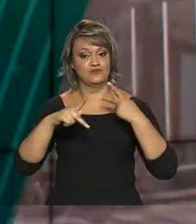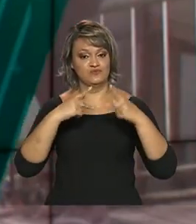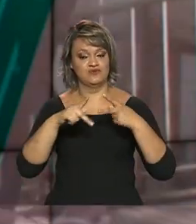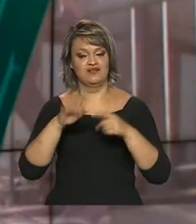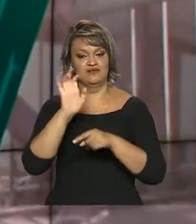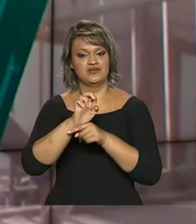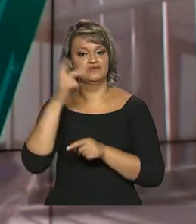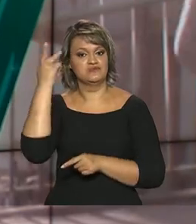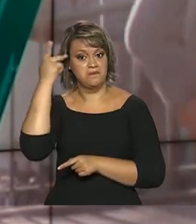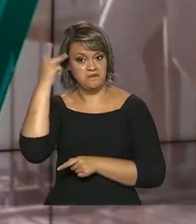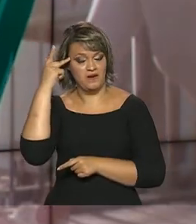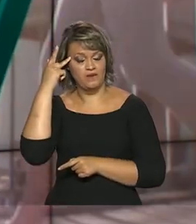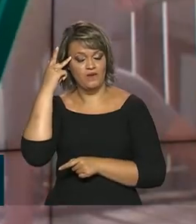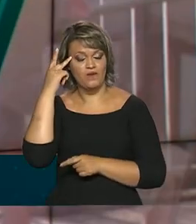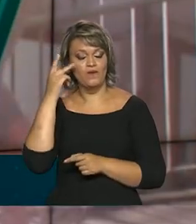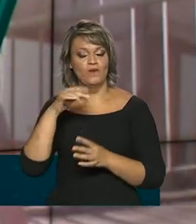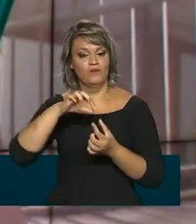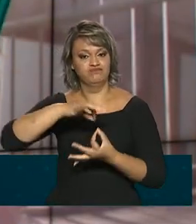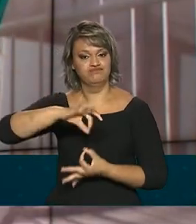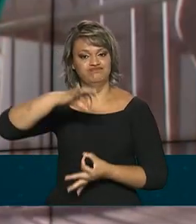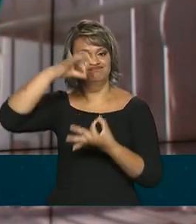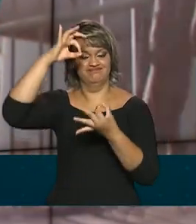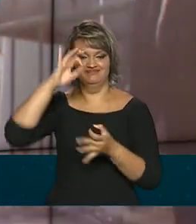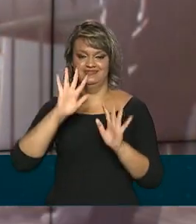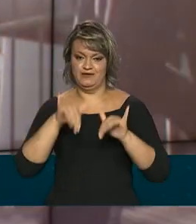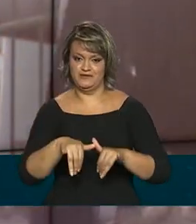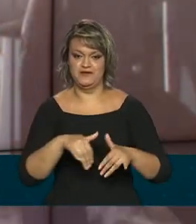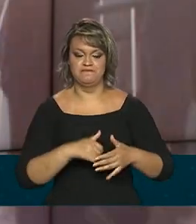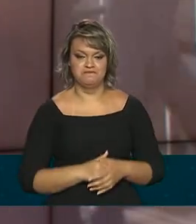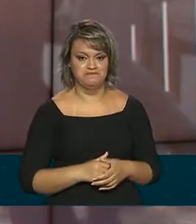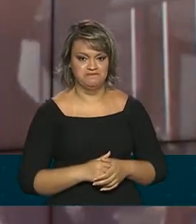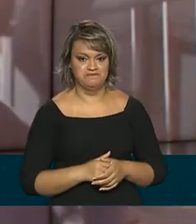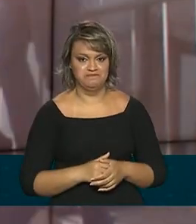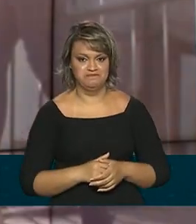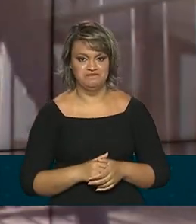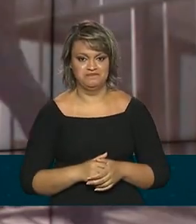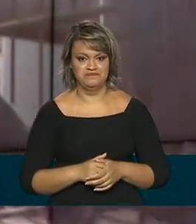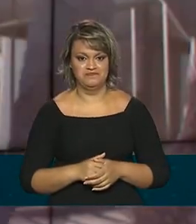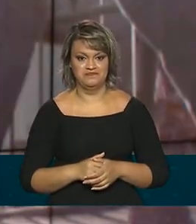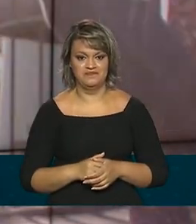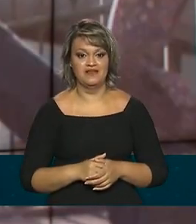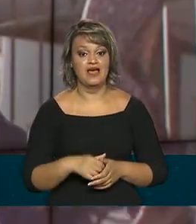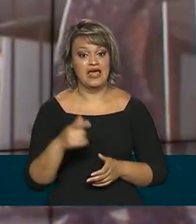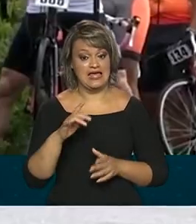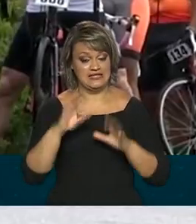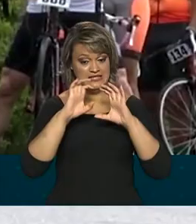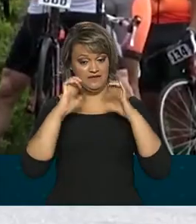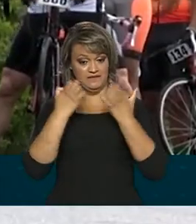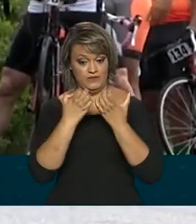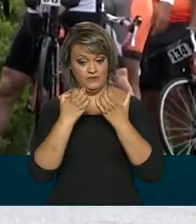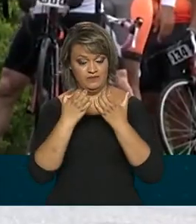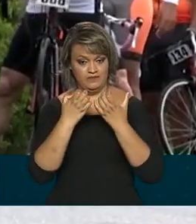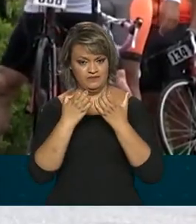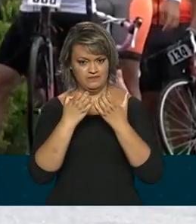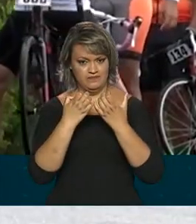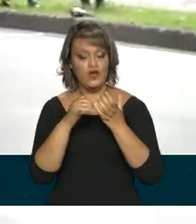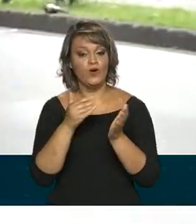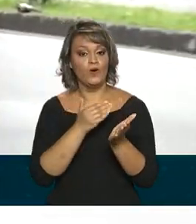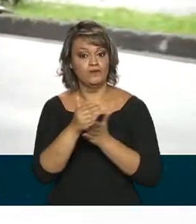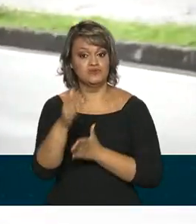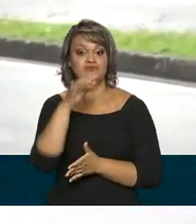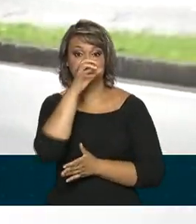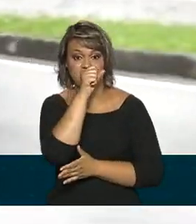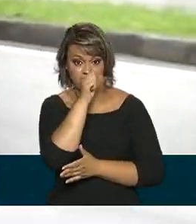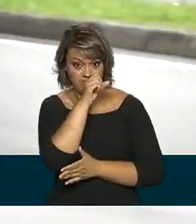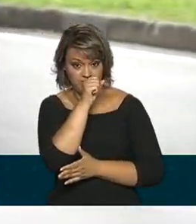Paulo, o maior evento esportivo no país para pessoas surdas, a Surdo Olimpíada Nacional. O evento começou no